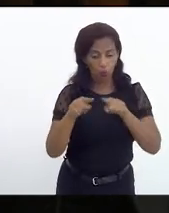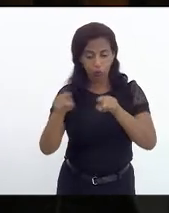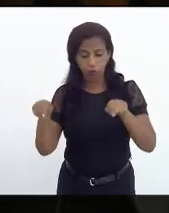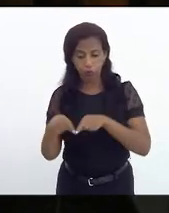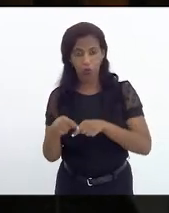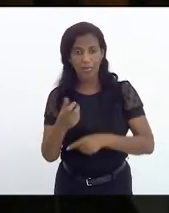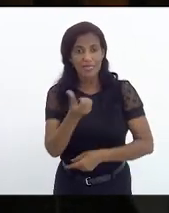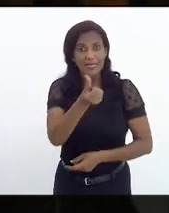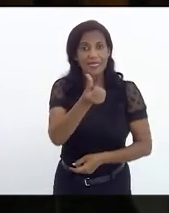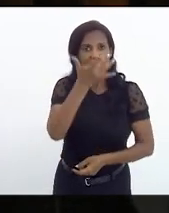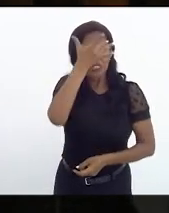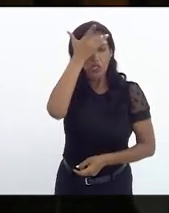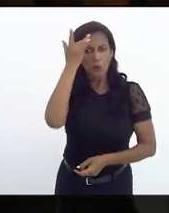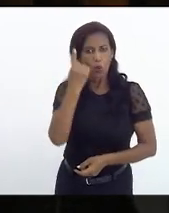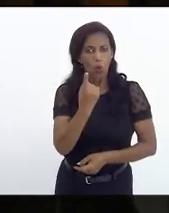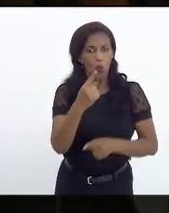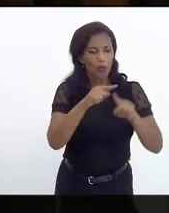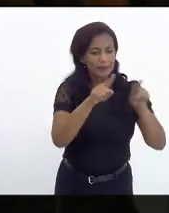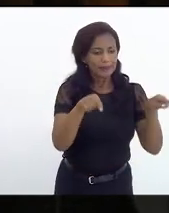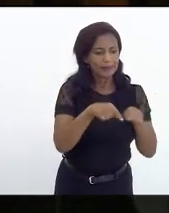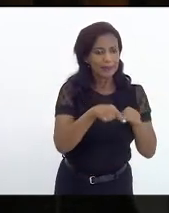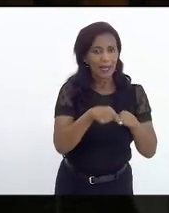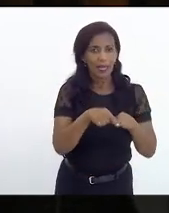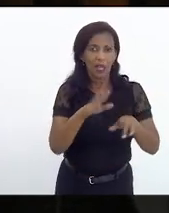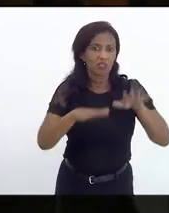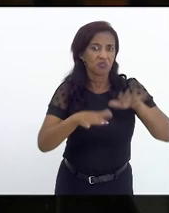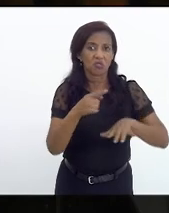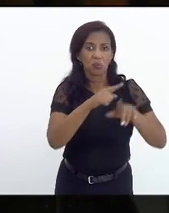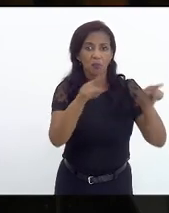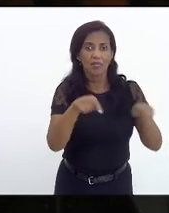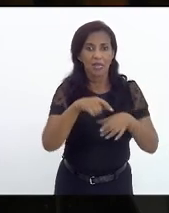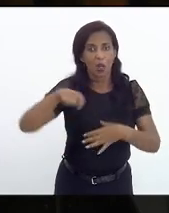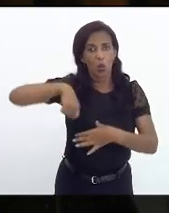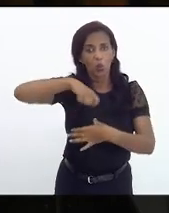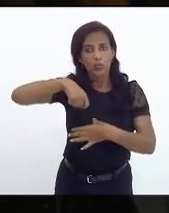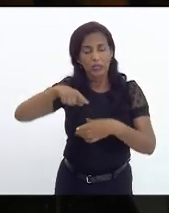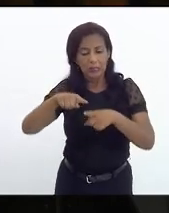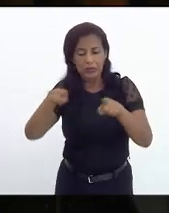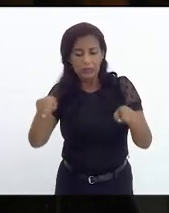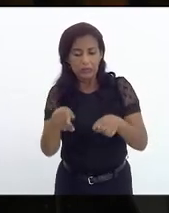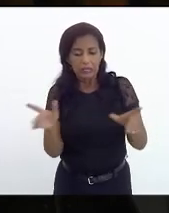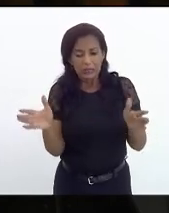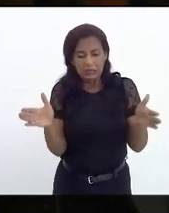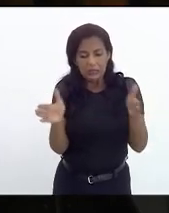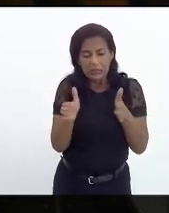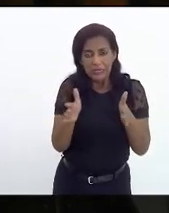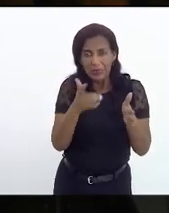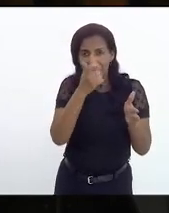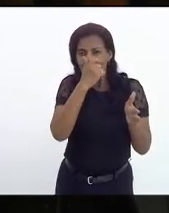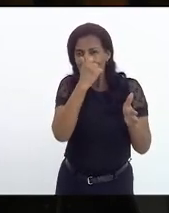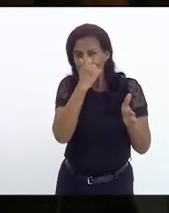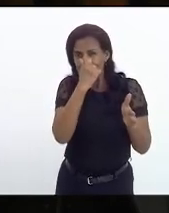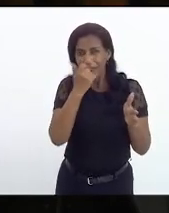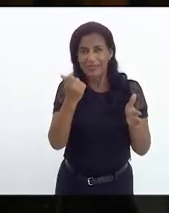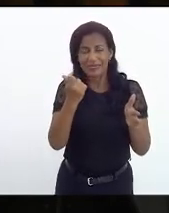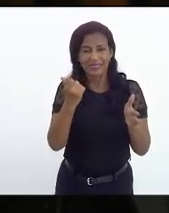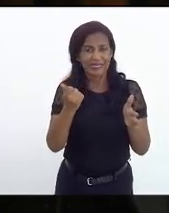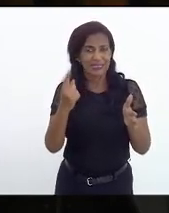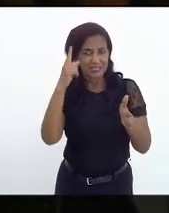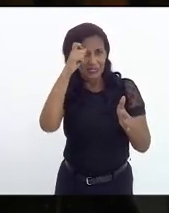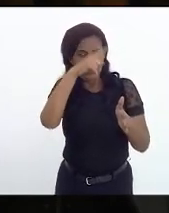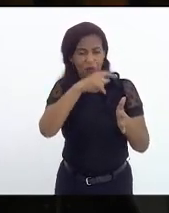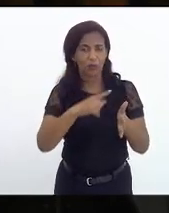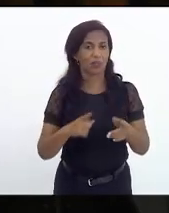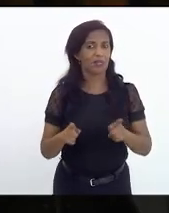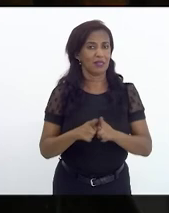uma sala e um quarto ou apenas uma sala e uma cozinha e modestas instalações sanitárias aliás sobre